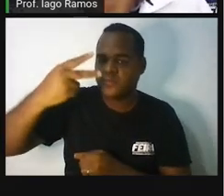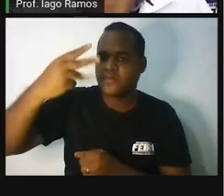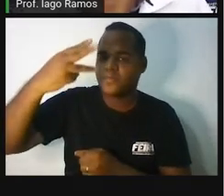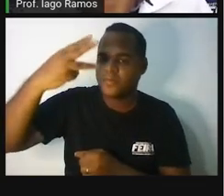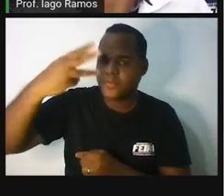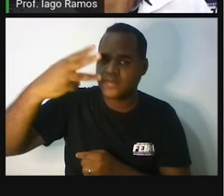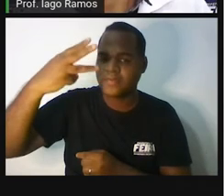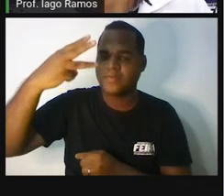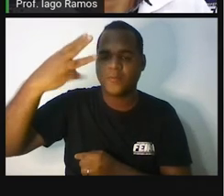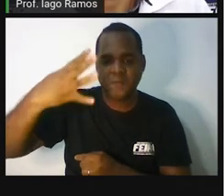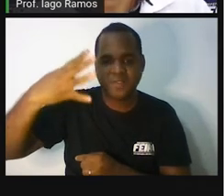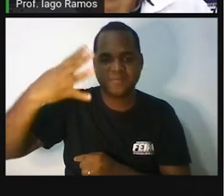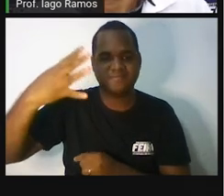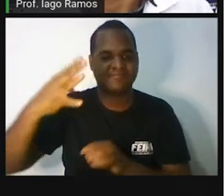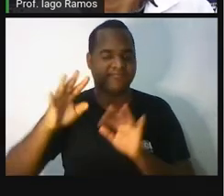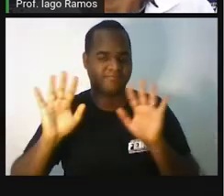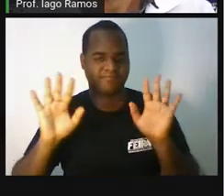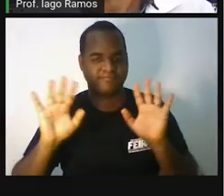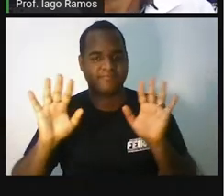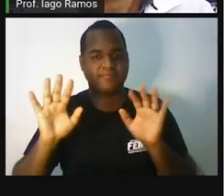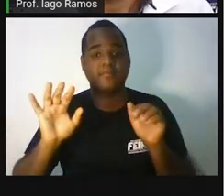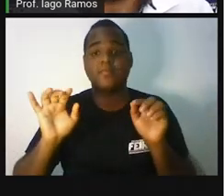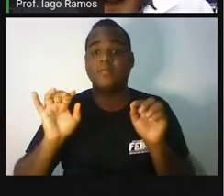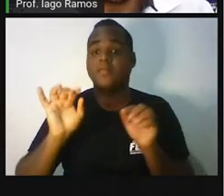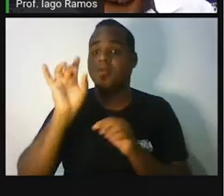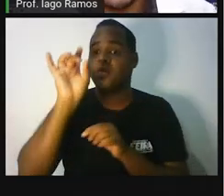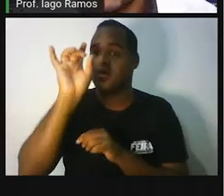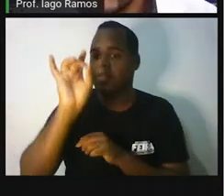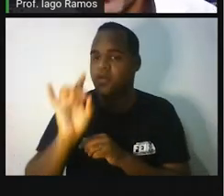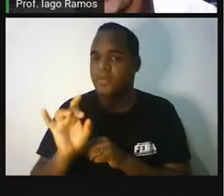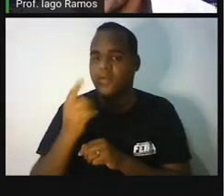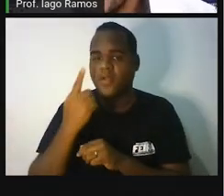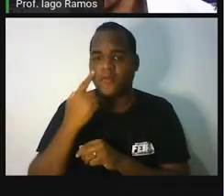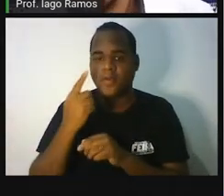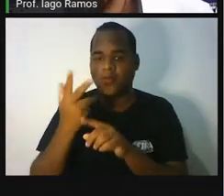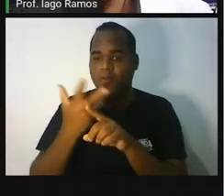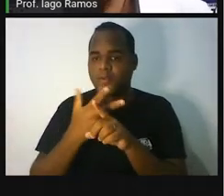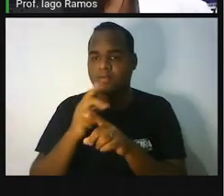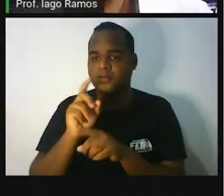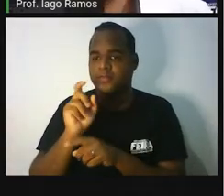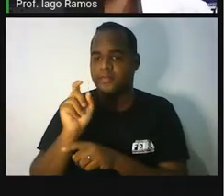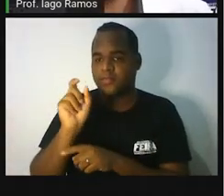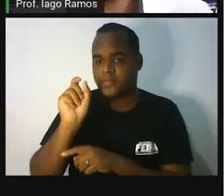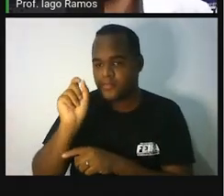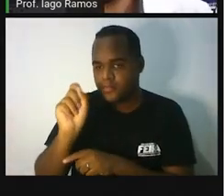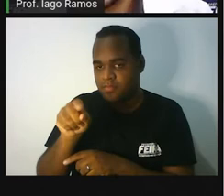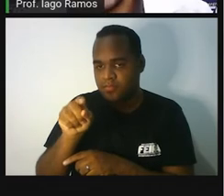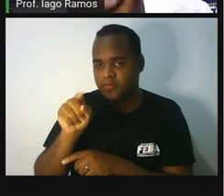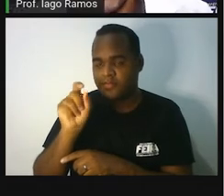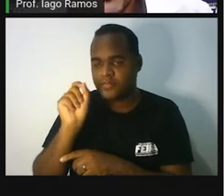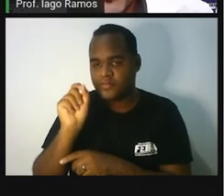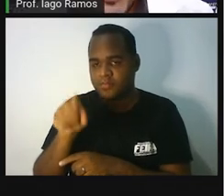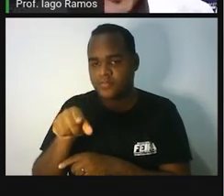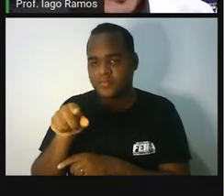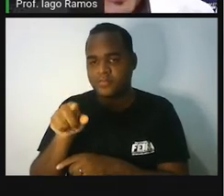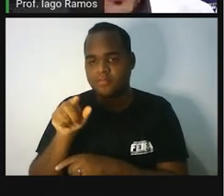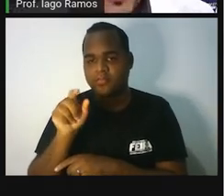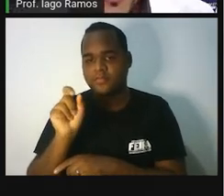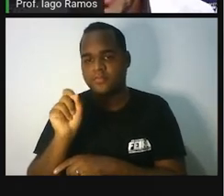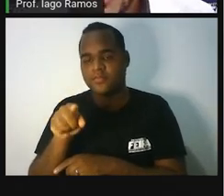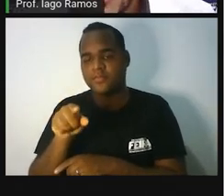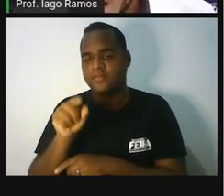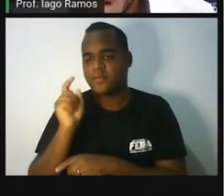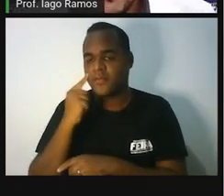2, depois o 3, depois o 4. Mas onde é que clica? Procura o dedinho. Cadê o dedinho? Olha ele ali em cima. Aí ele mostra onde é que